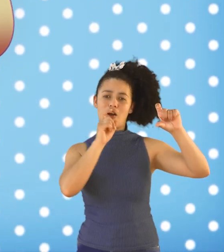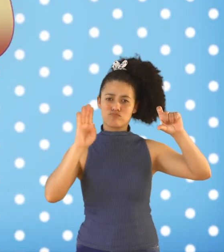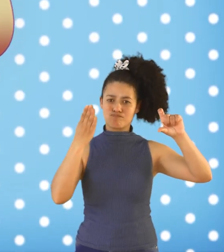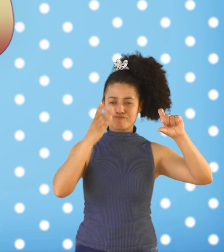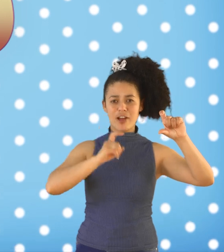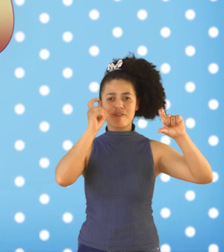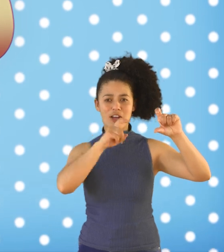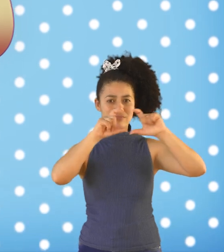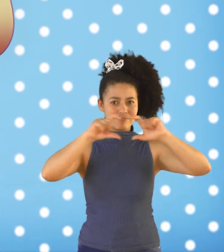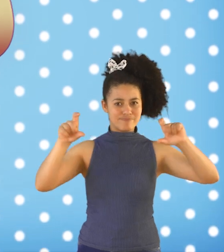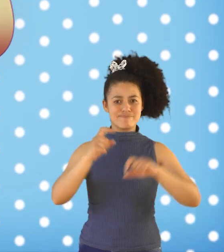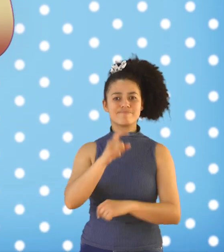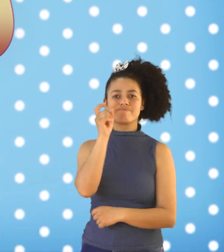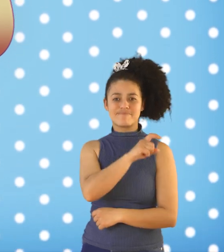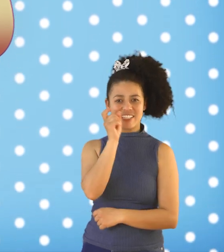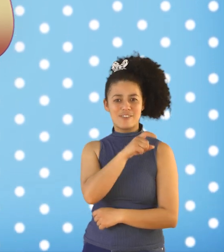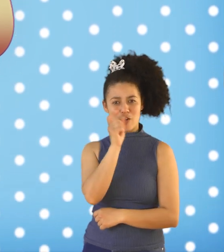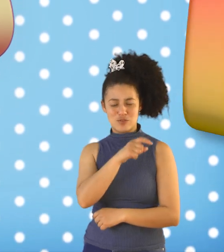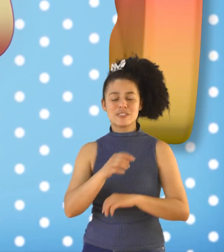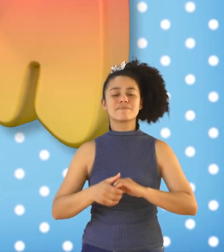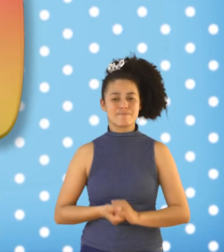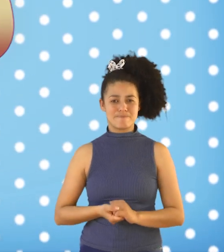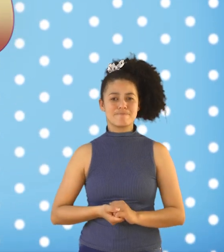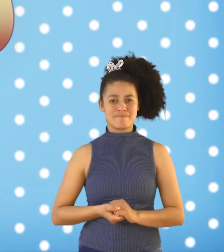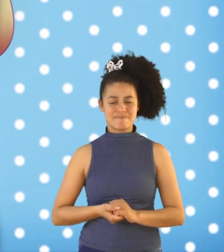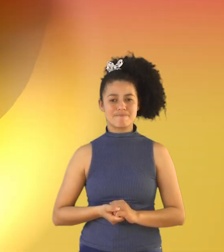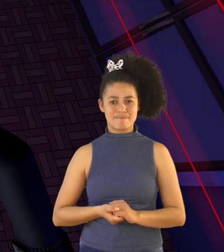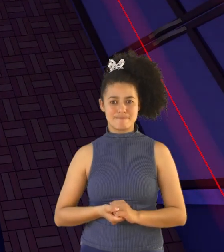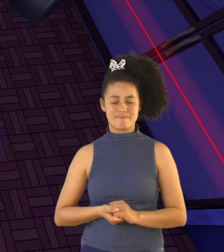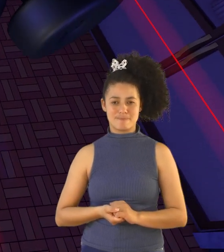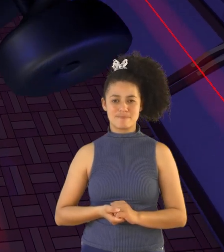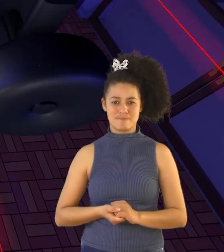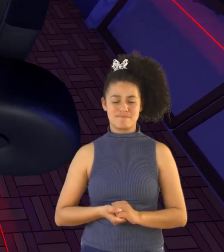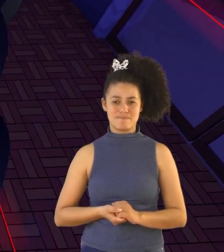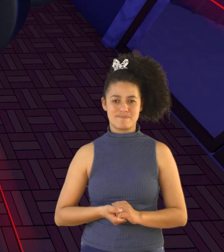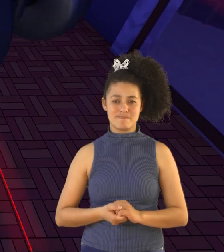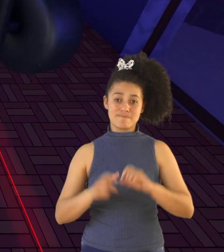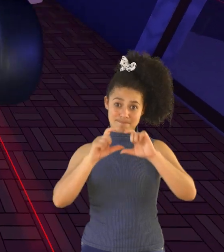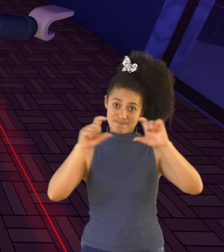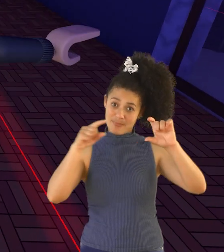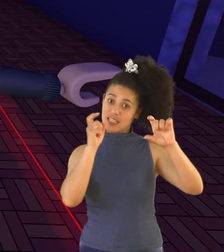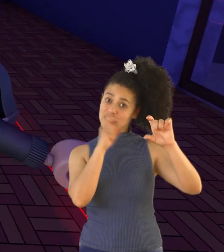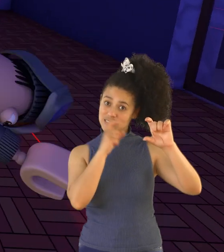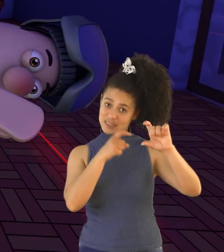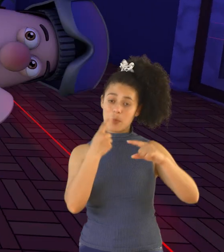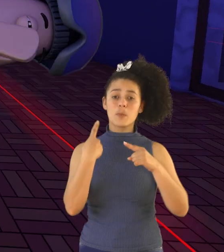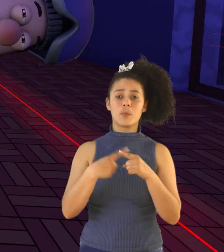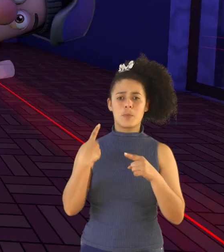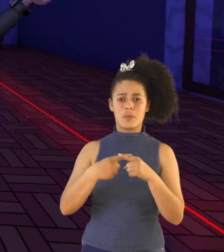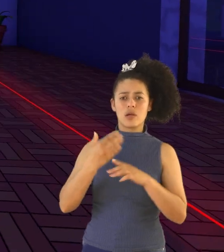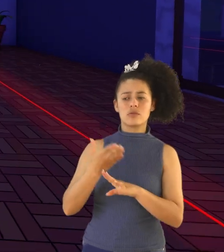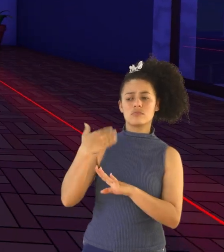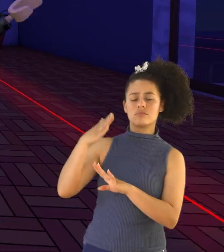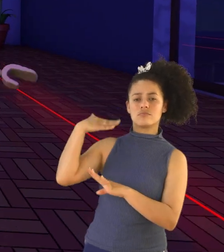A afirmação é falsa A afirmação é falsa Na